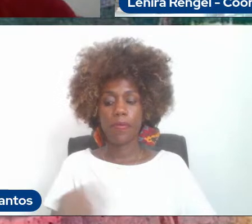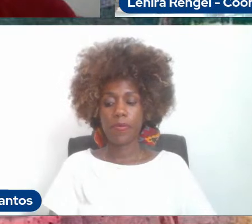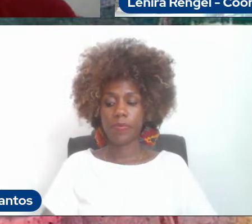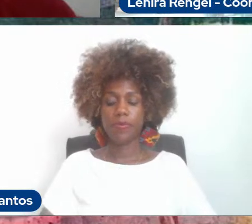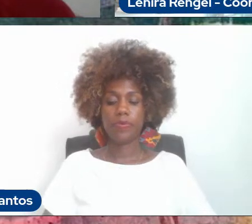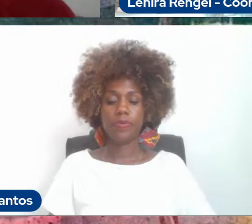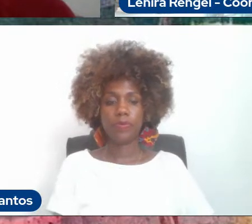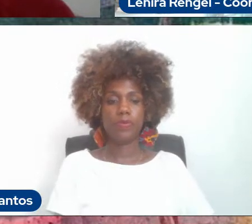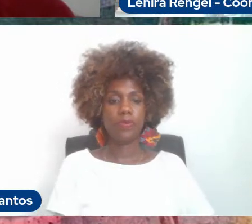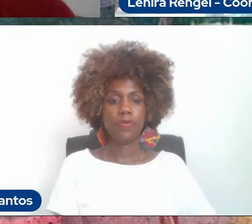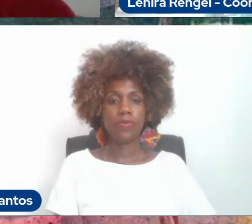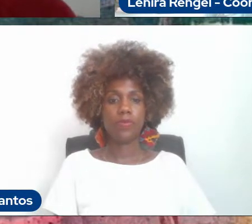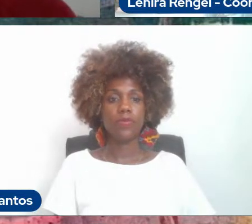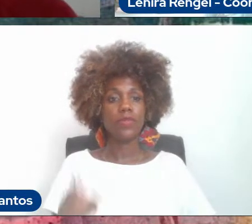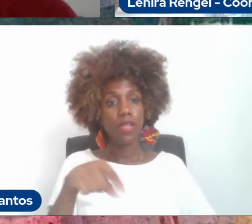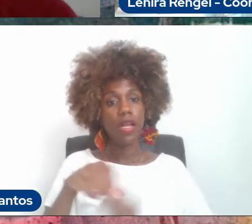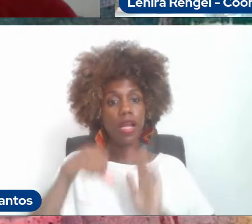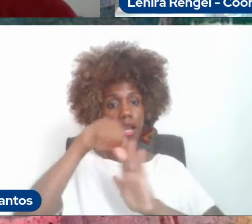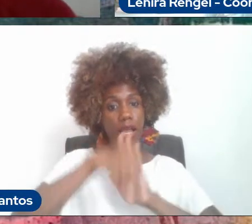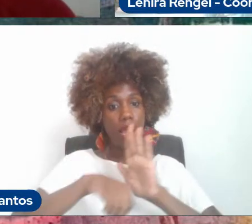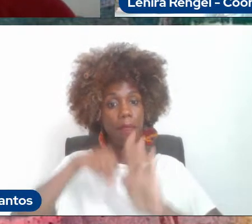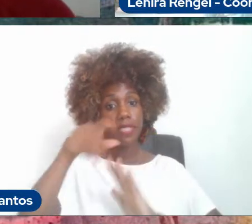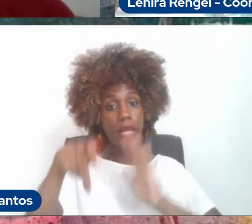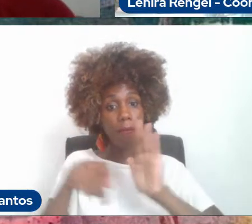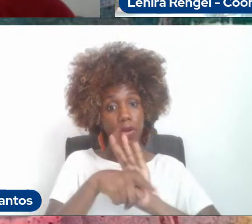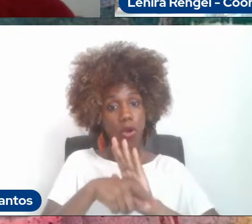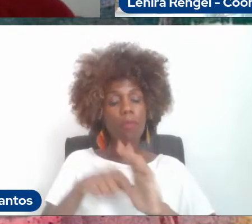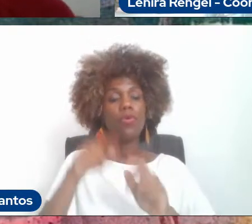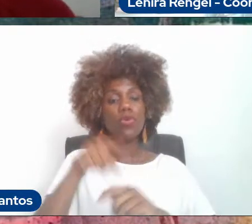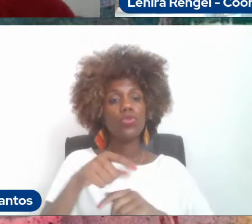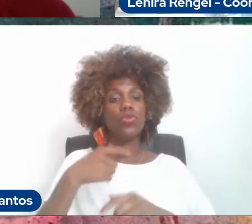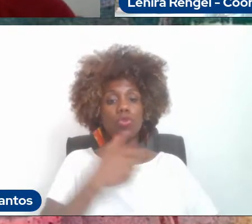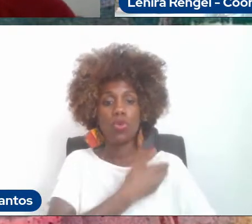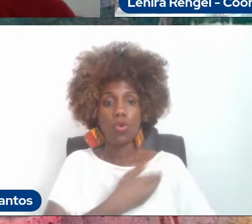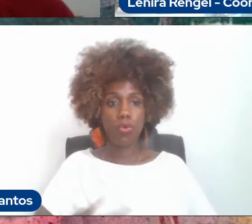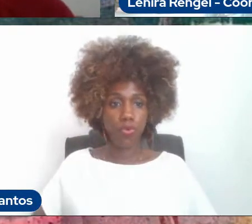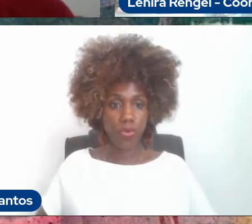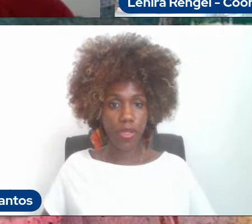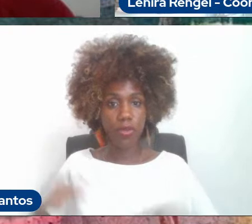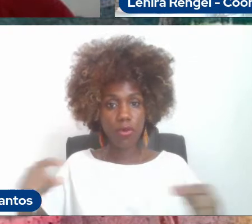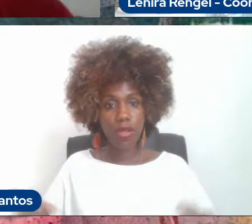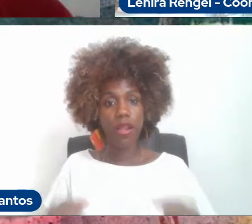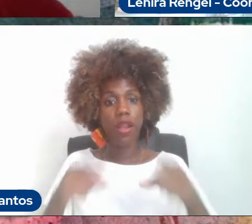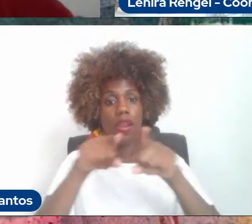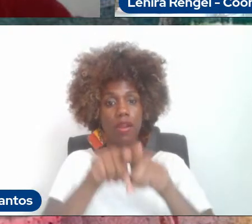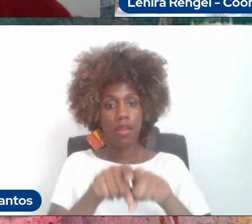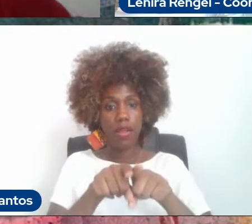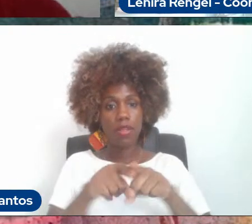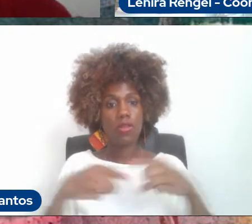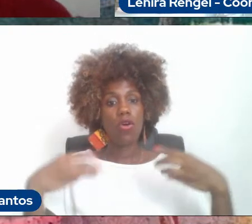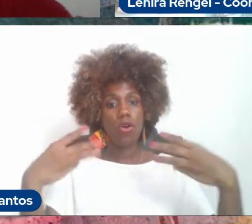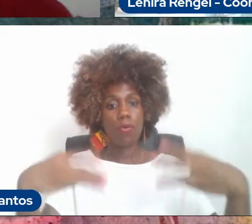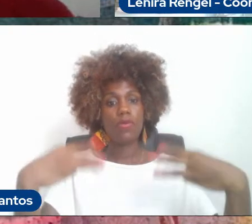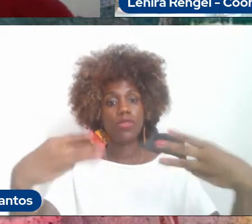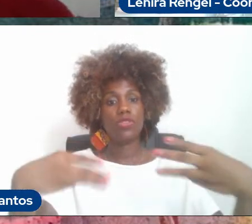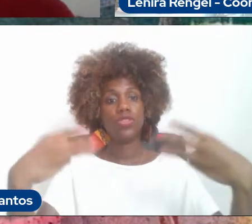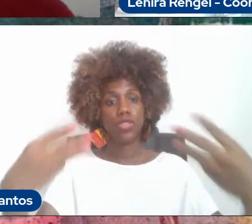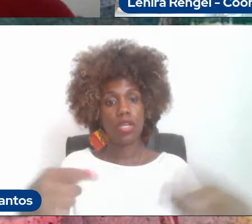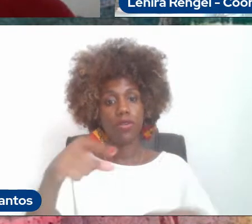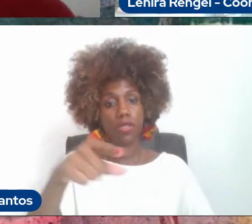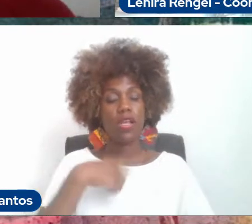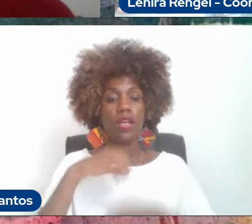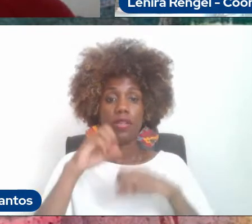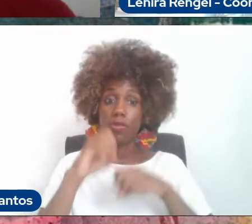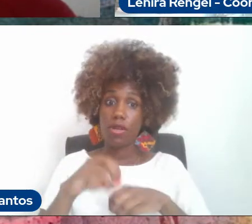uma instância do governo, ligada ao Ministério da Educação, é uma fundação que tem uma certa autonomia, é